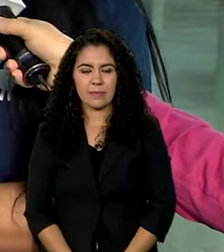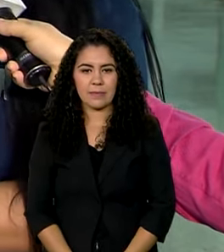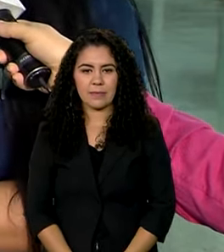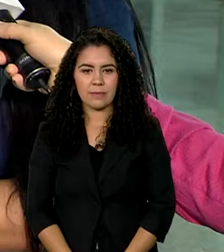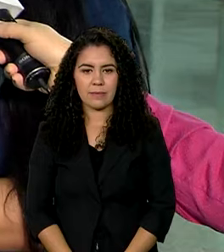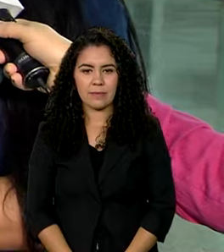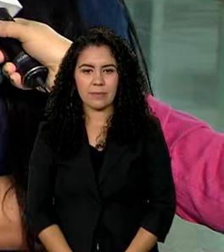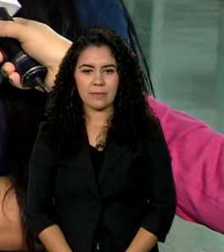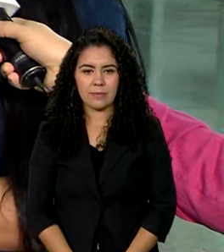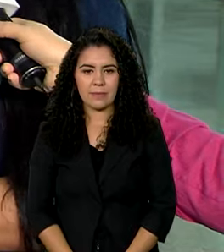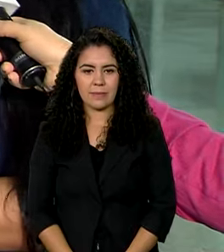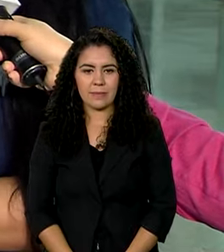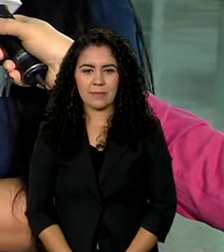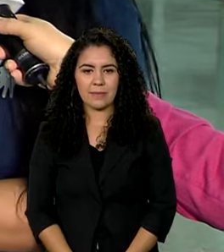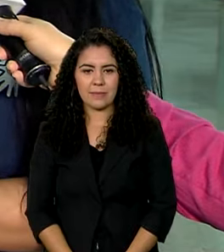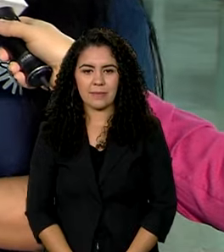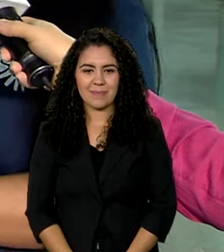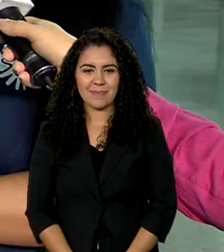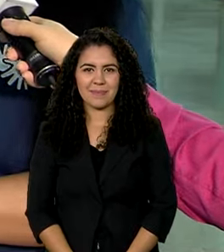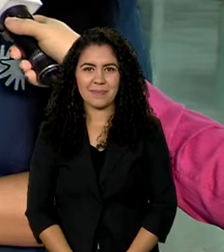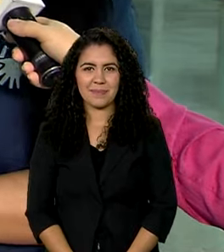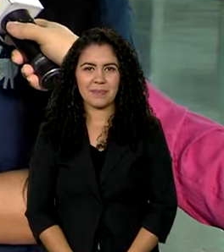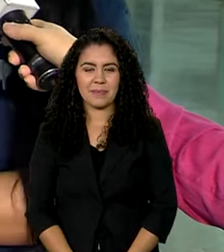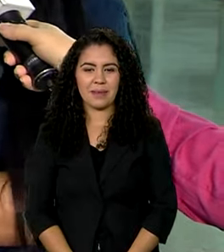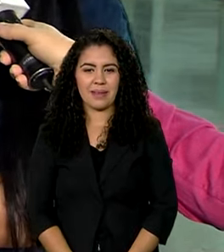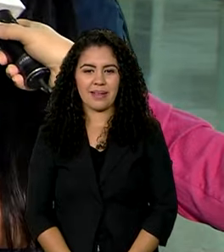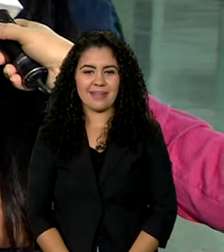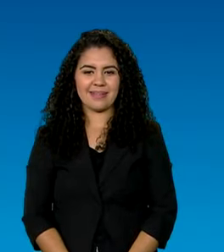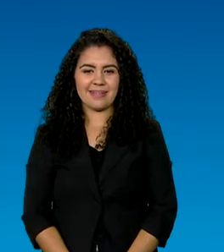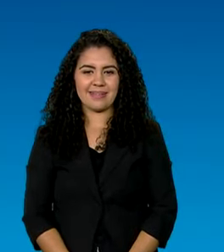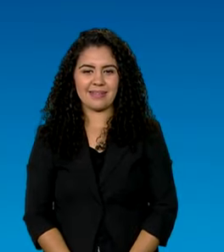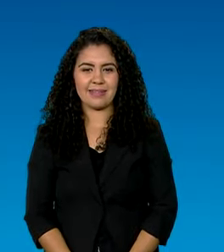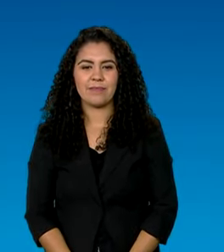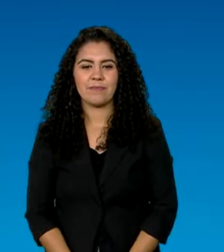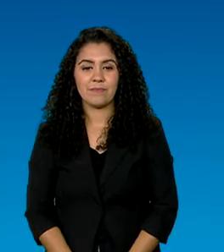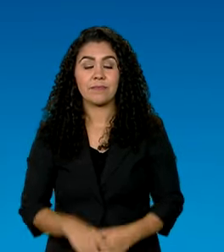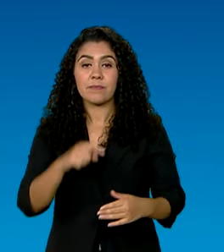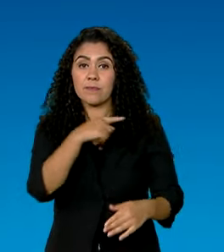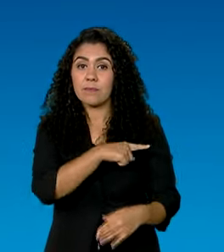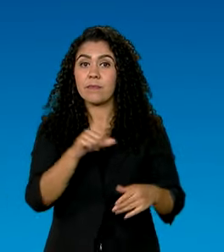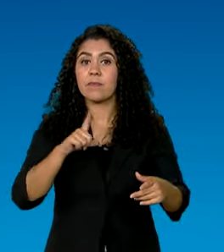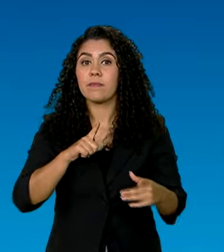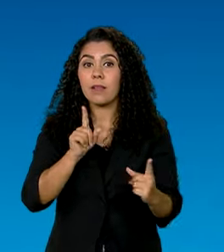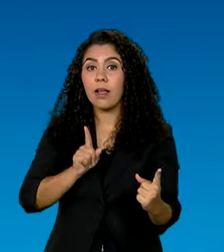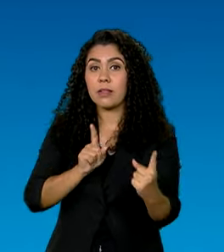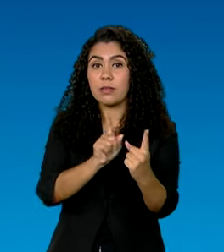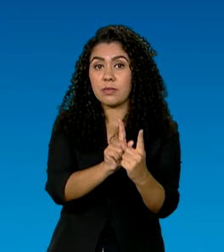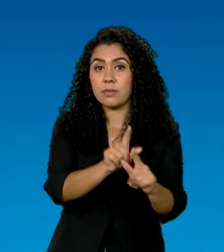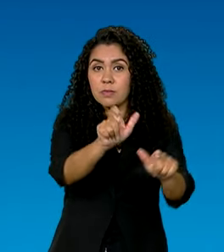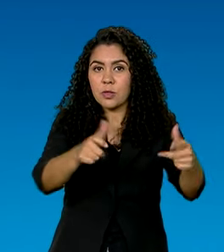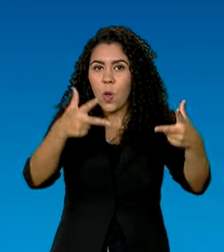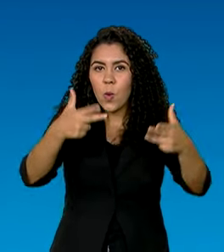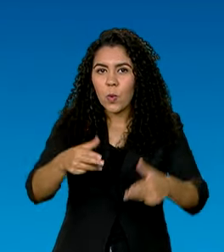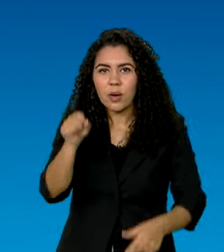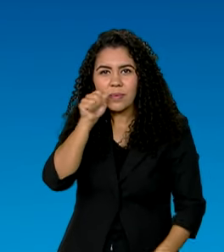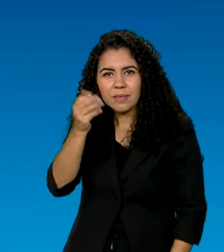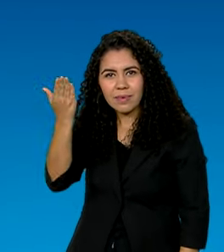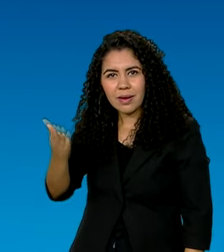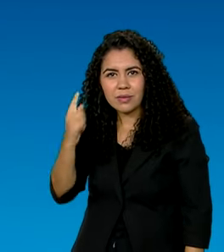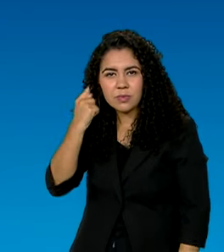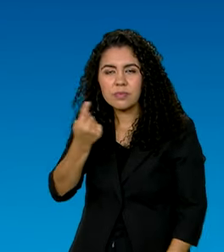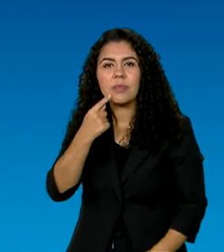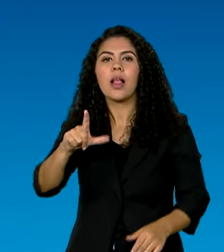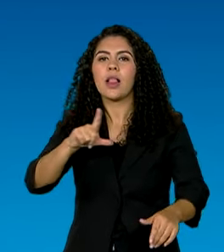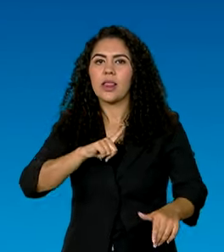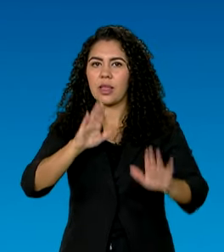aumentar o salário. Eu preciso, eu quero melhorar financeiramente. Para atender pessoas como Nelson, já está disponível na página do